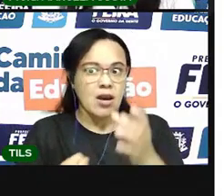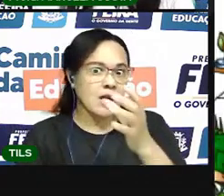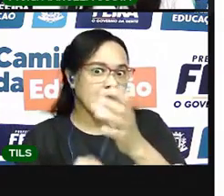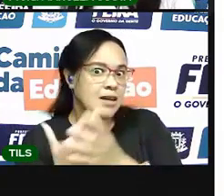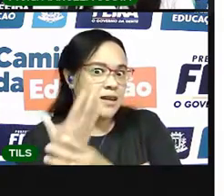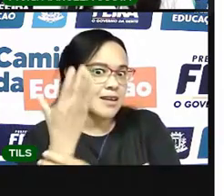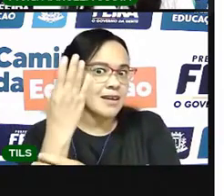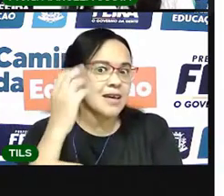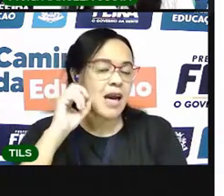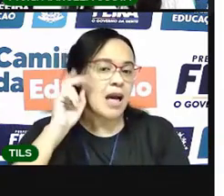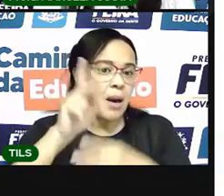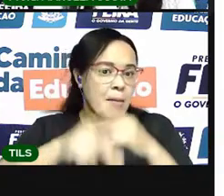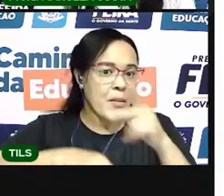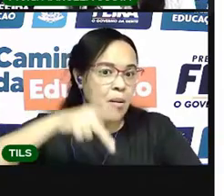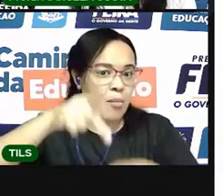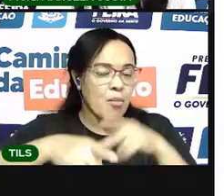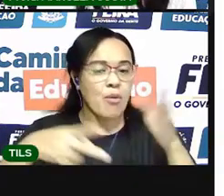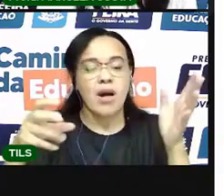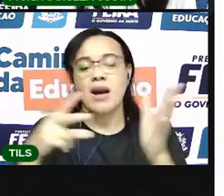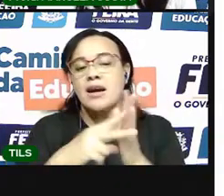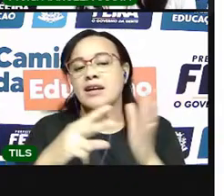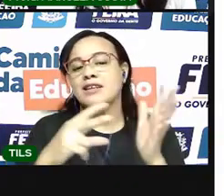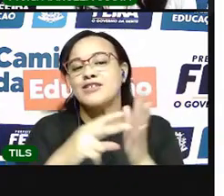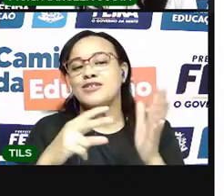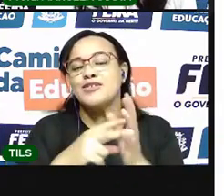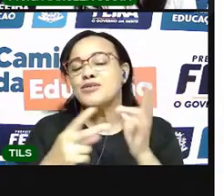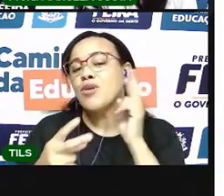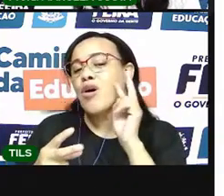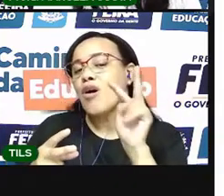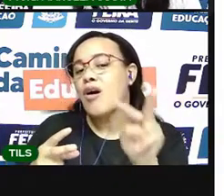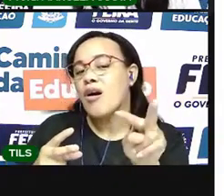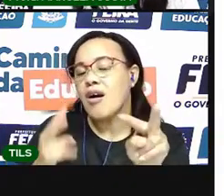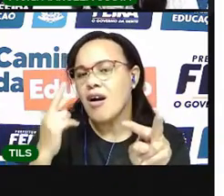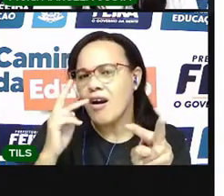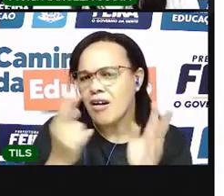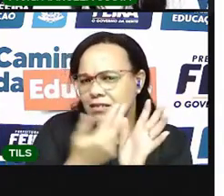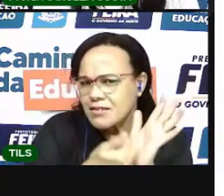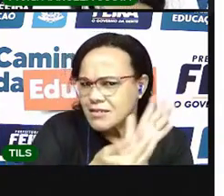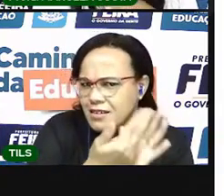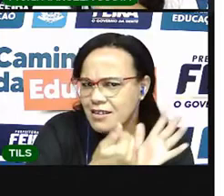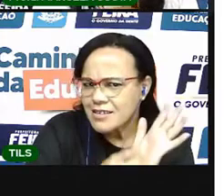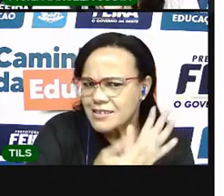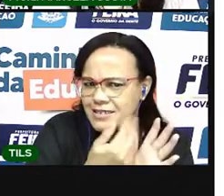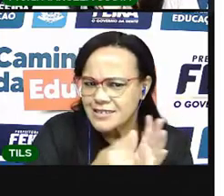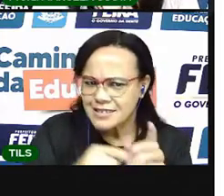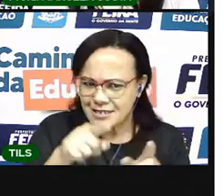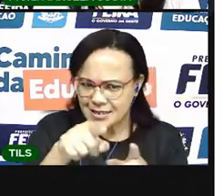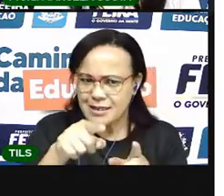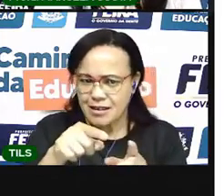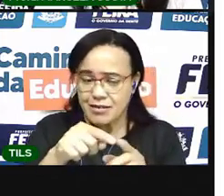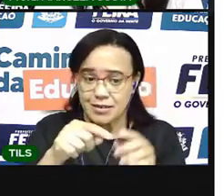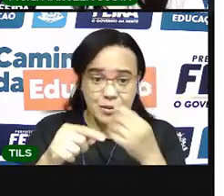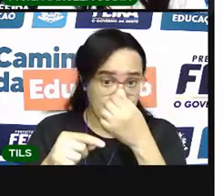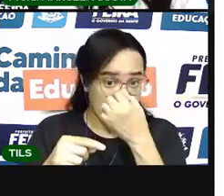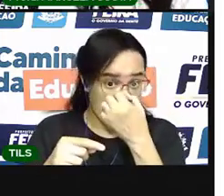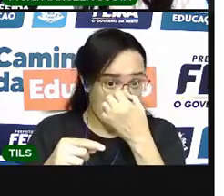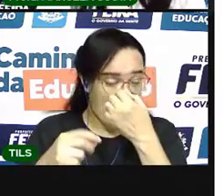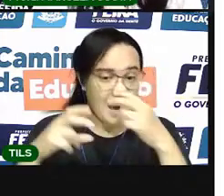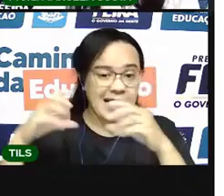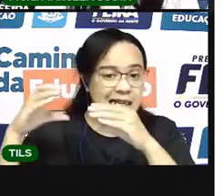índios. Olha essa peteca aqui. Que é feita com a palha do milho